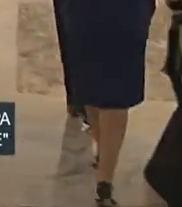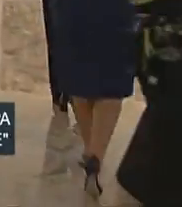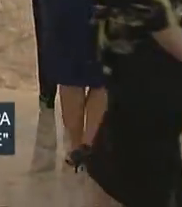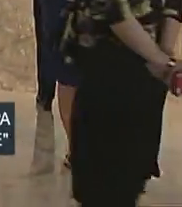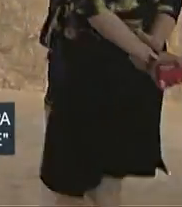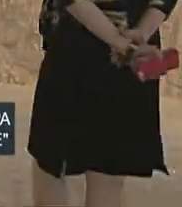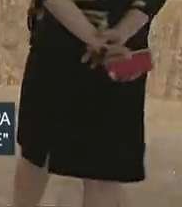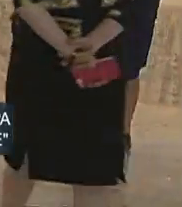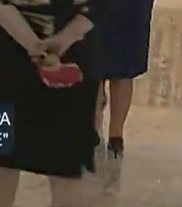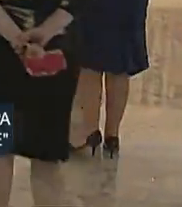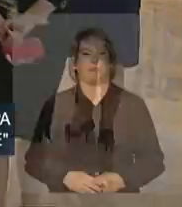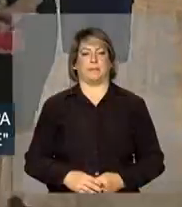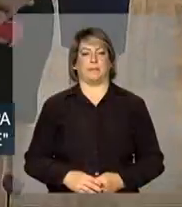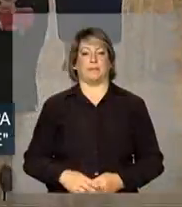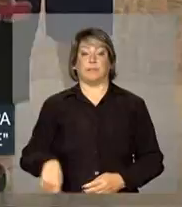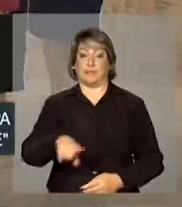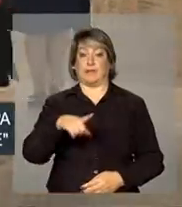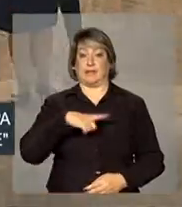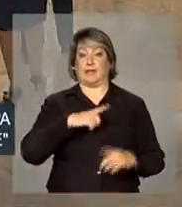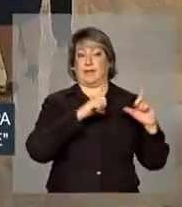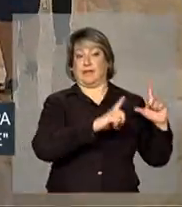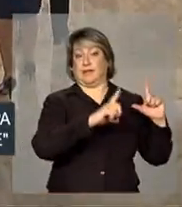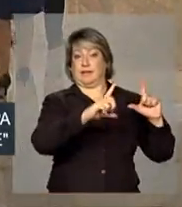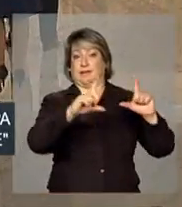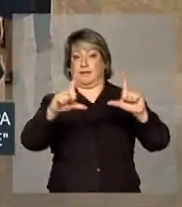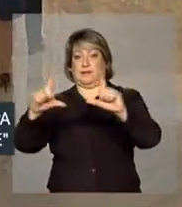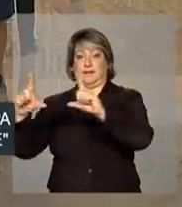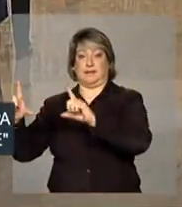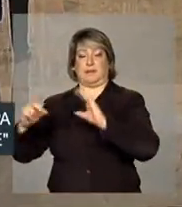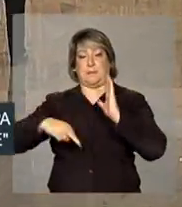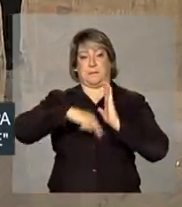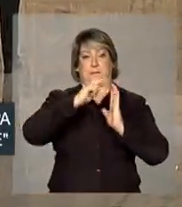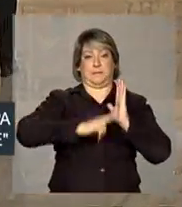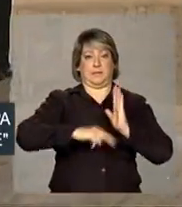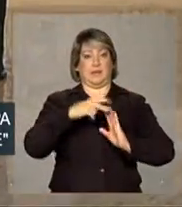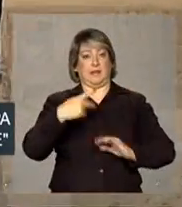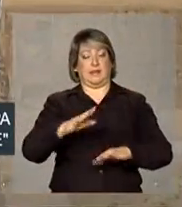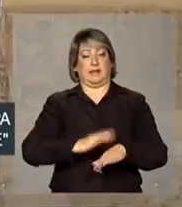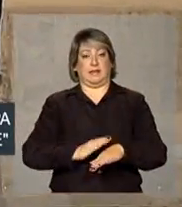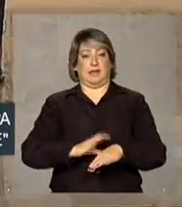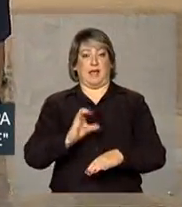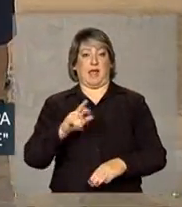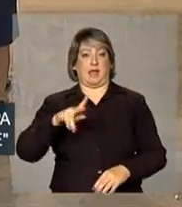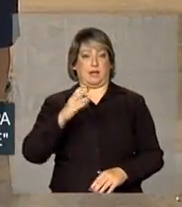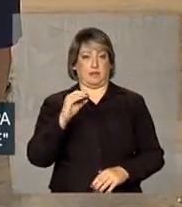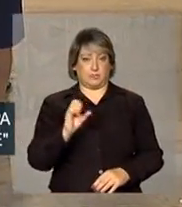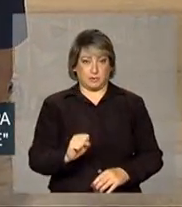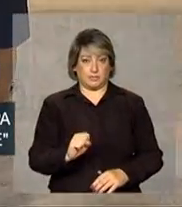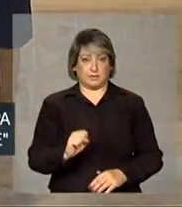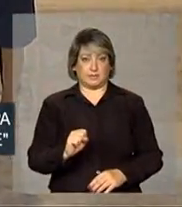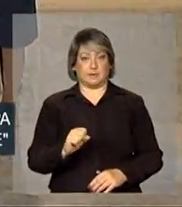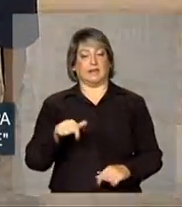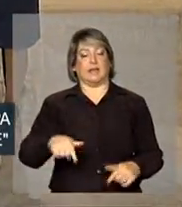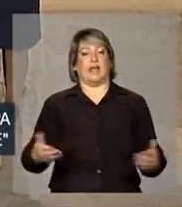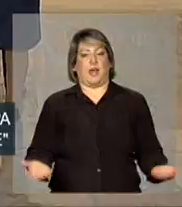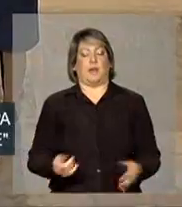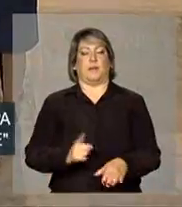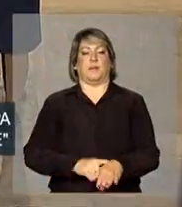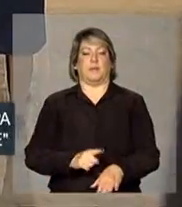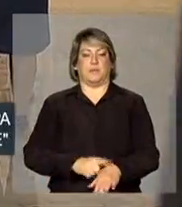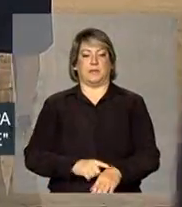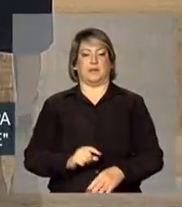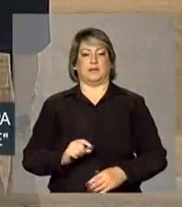Essas são as telas pintadas por Carlinhos Brau. Neste momento,